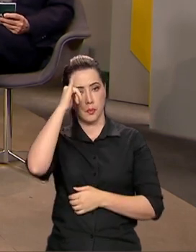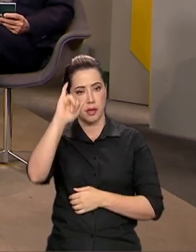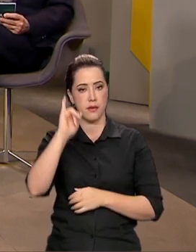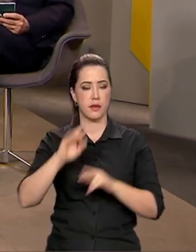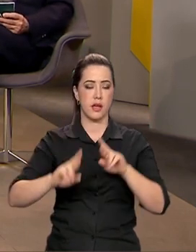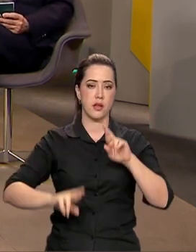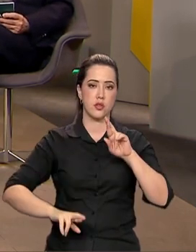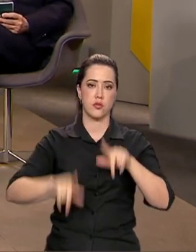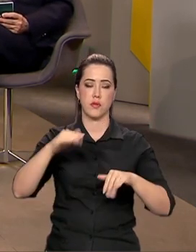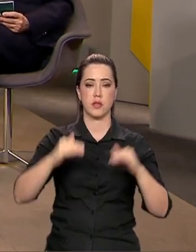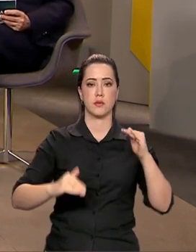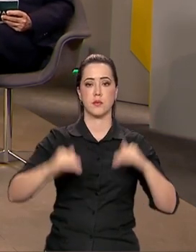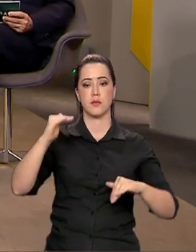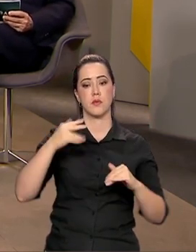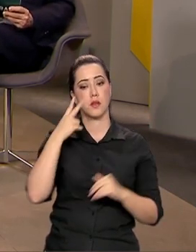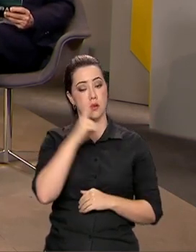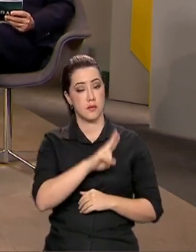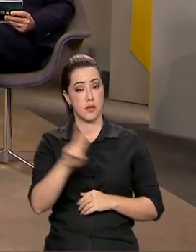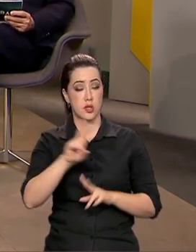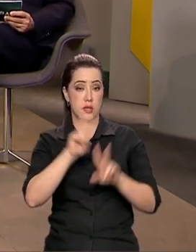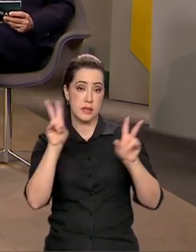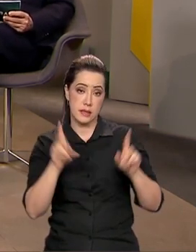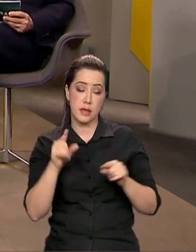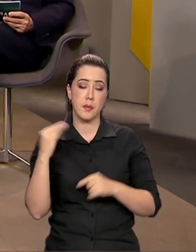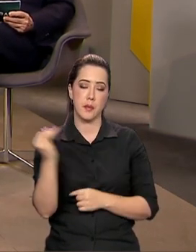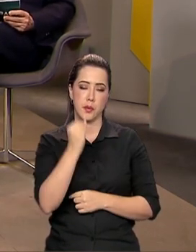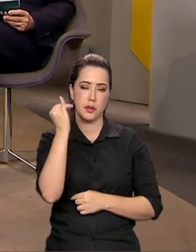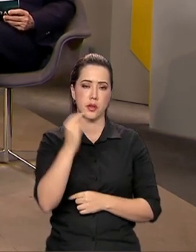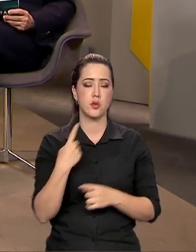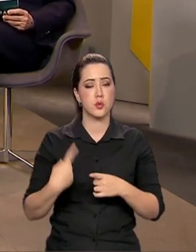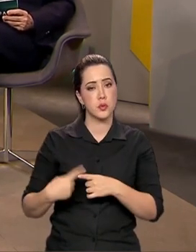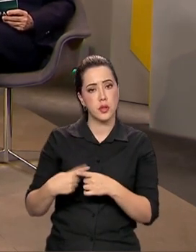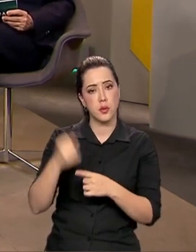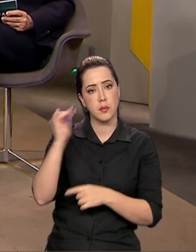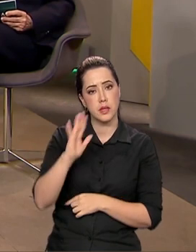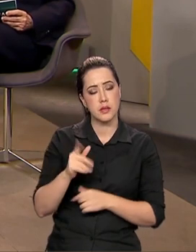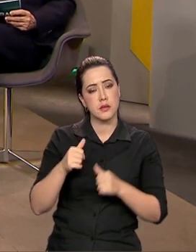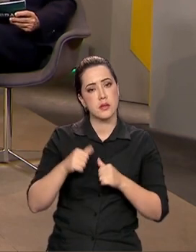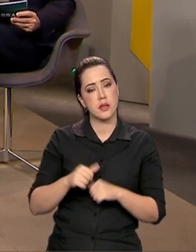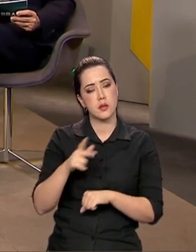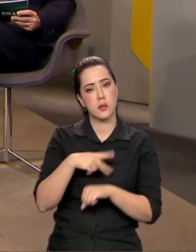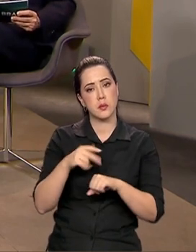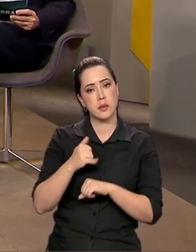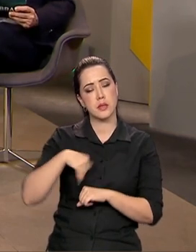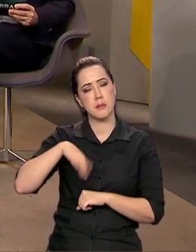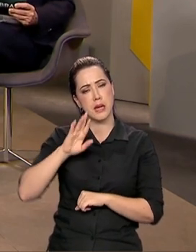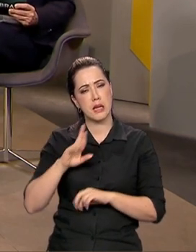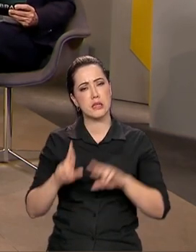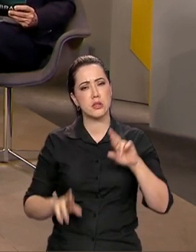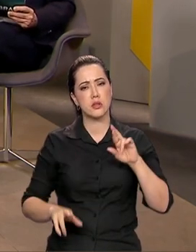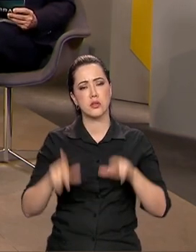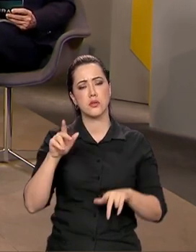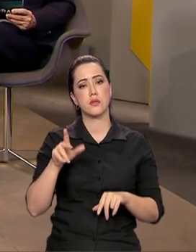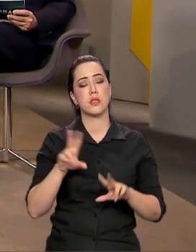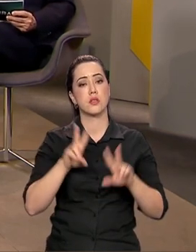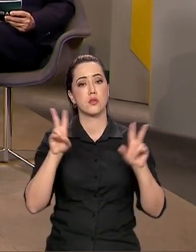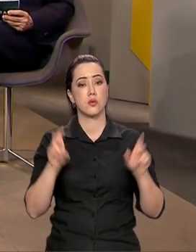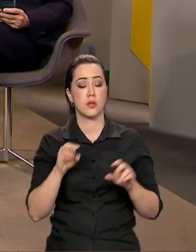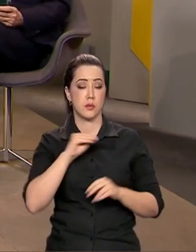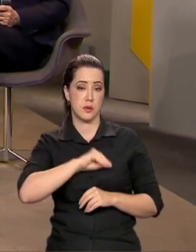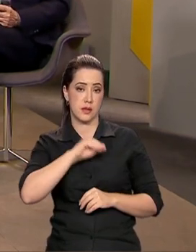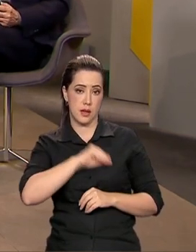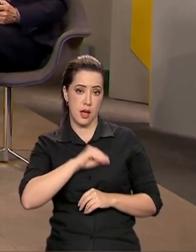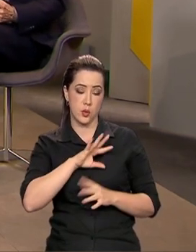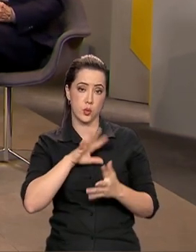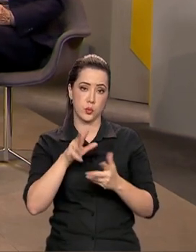Desigualdades. E olha que este tema é muito importante, uma vez que o Brasil está entre os países mais desiguais em termos de renda no mundo